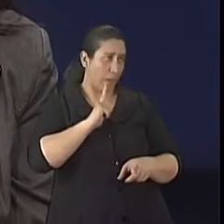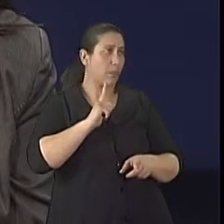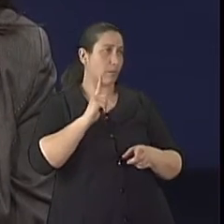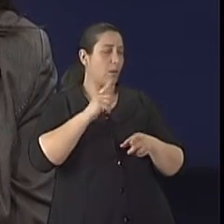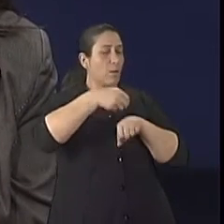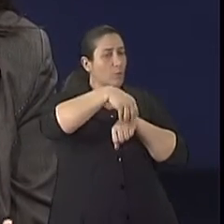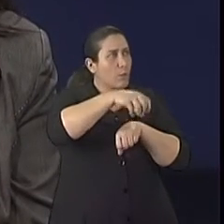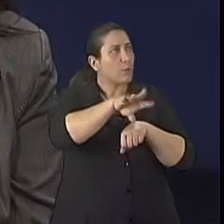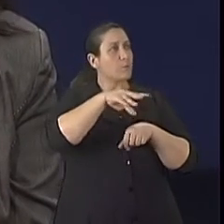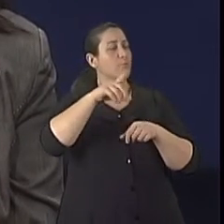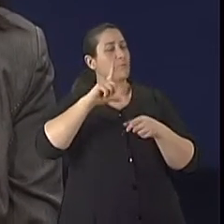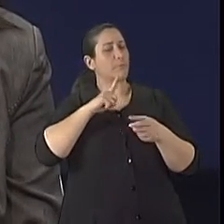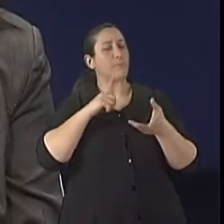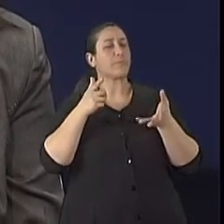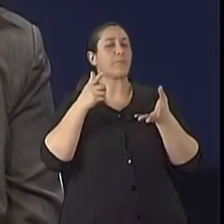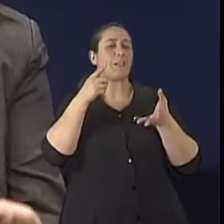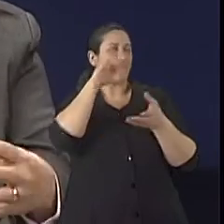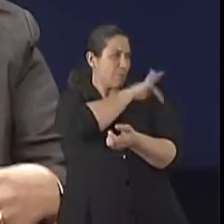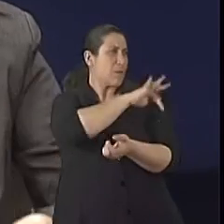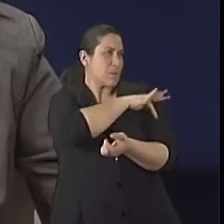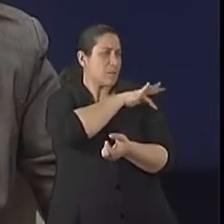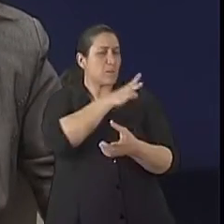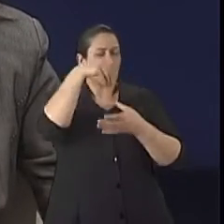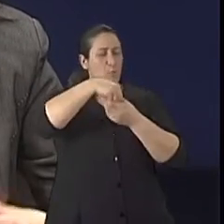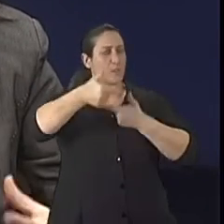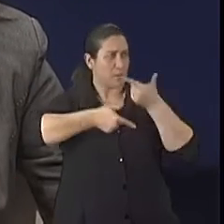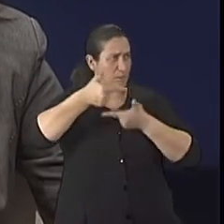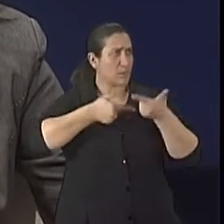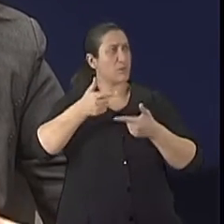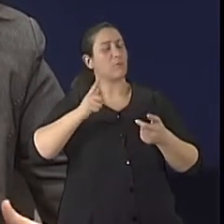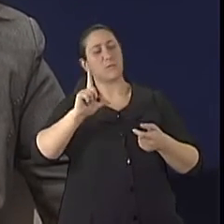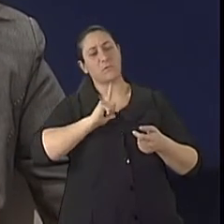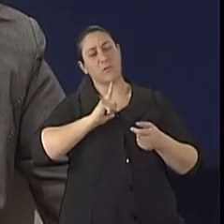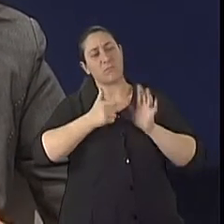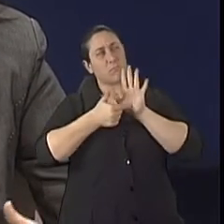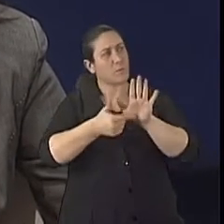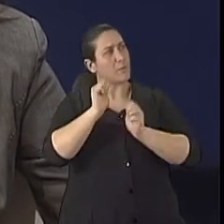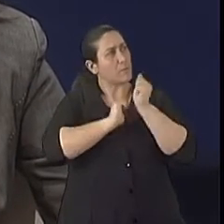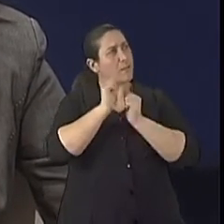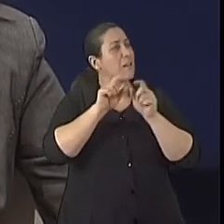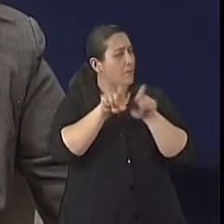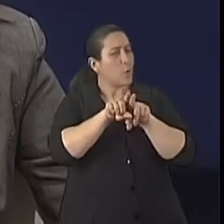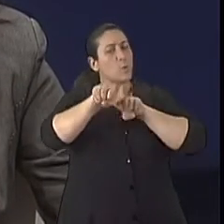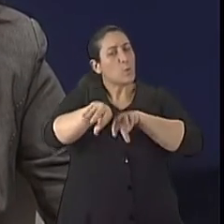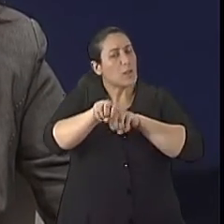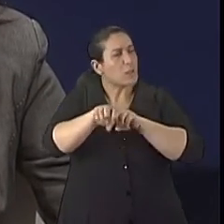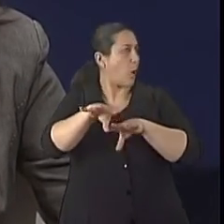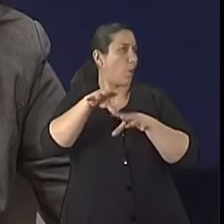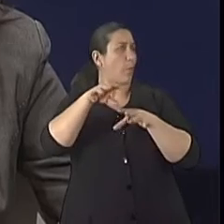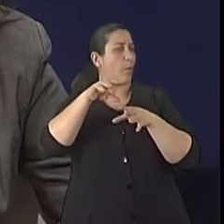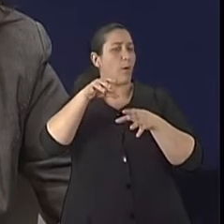que, nesse aspecto, os farmacêuticos dentro dos serviços, né? De atenção farmacêutica ou mesmo de educação sanitária no balcão das